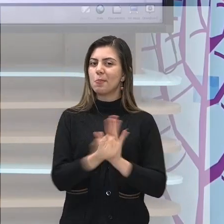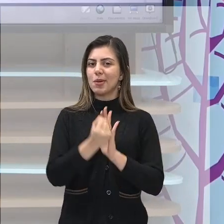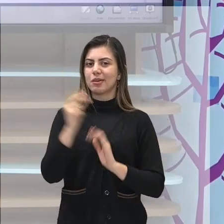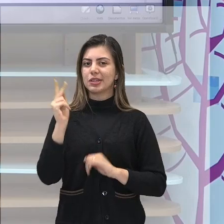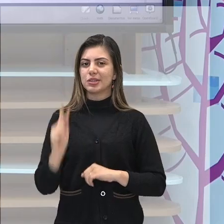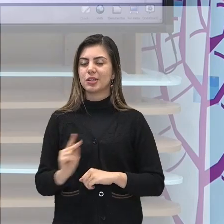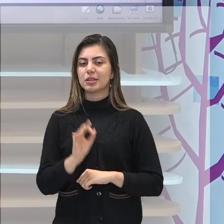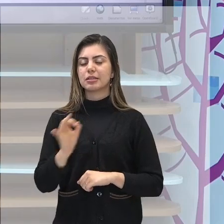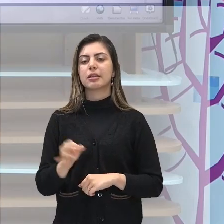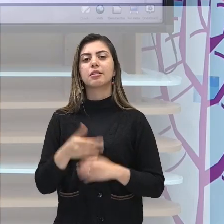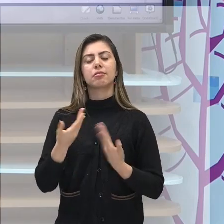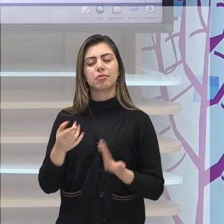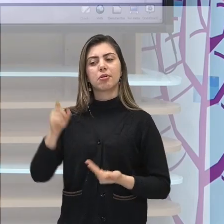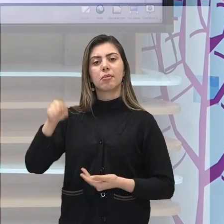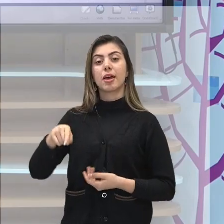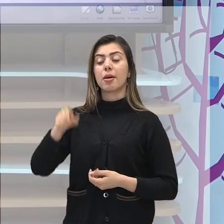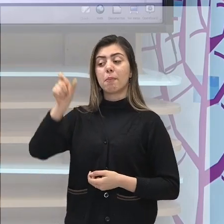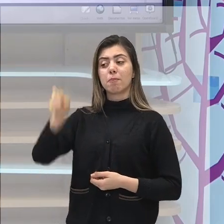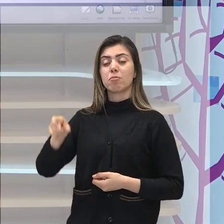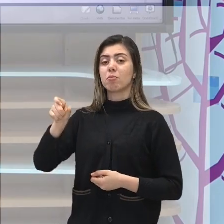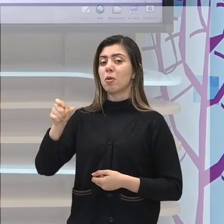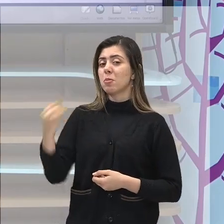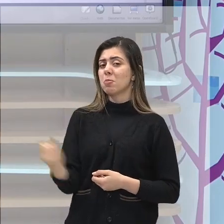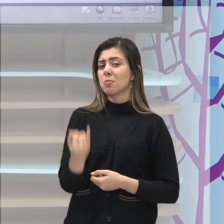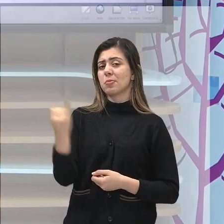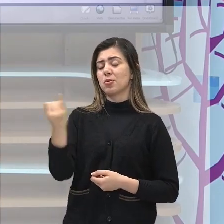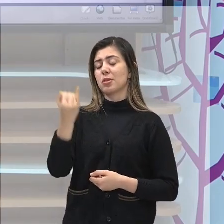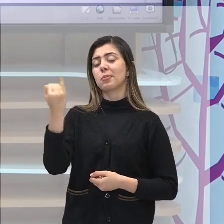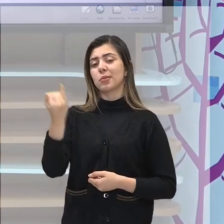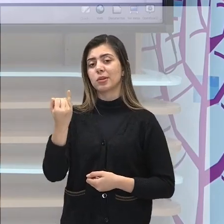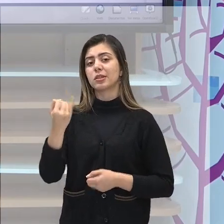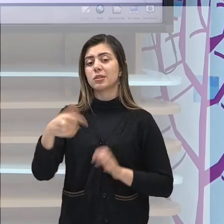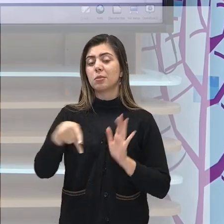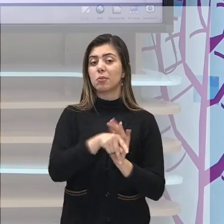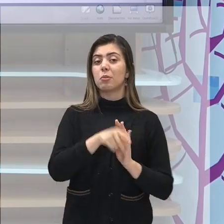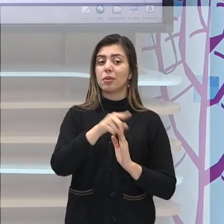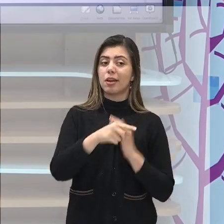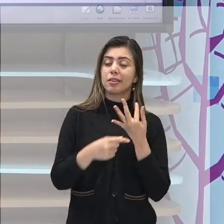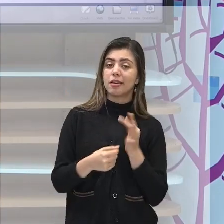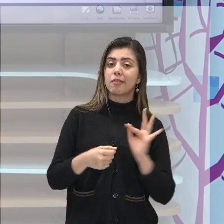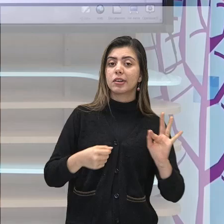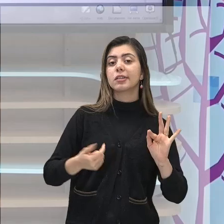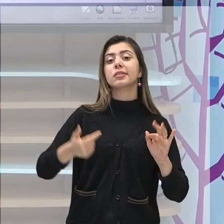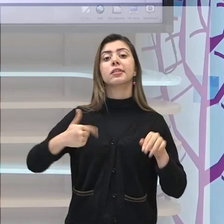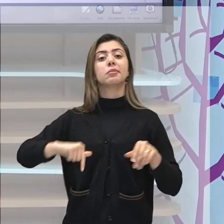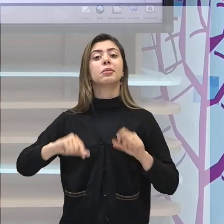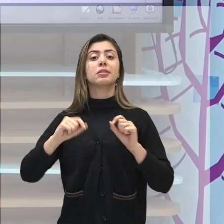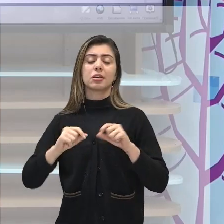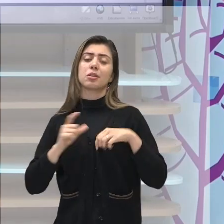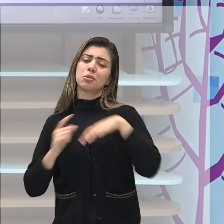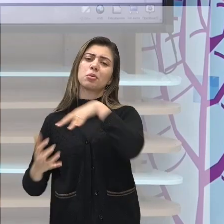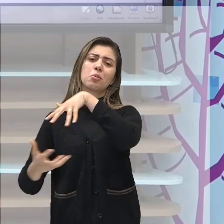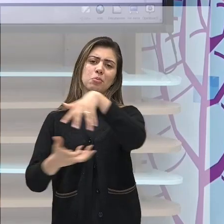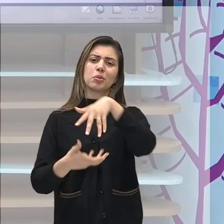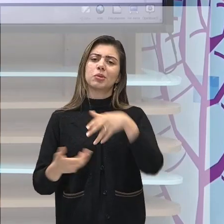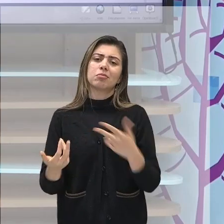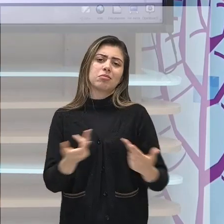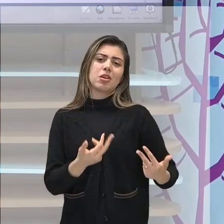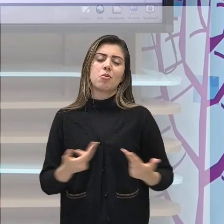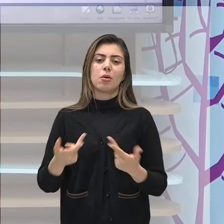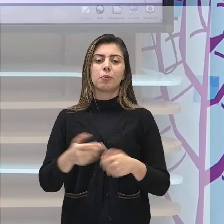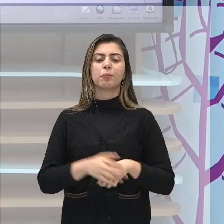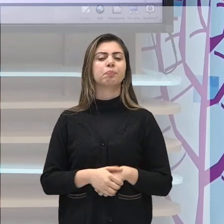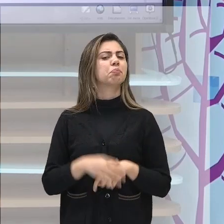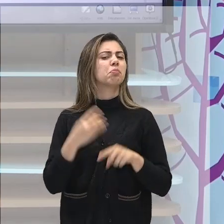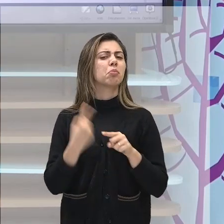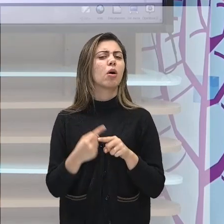figura extremamente importante, tanto na história francesa quanto na história mundial. Por quê? Porque